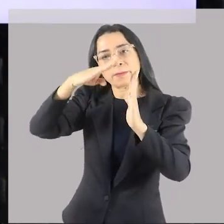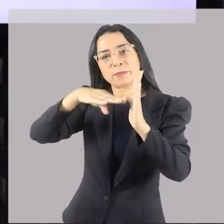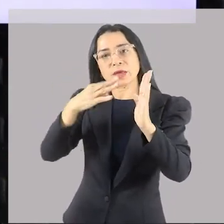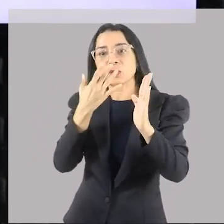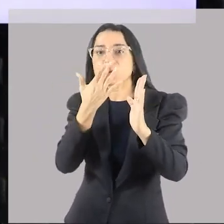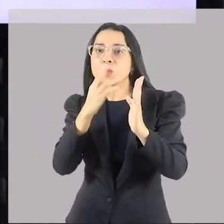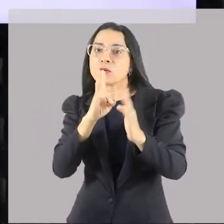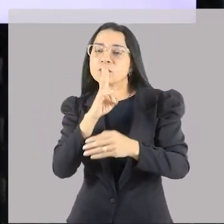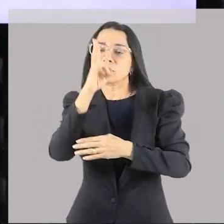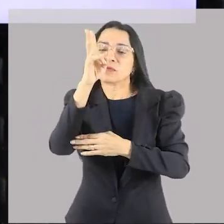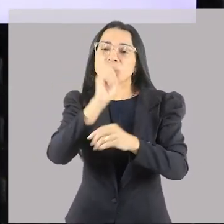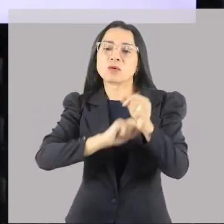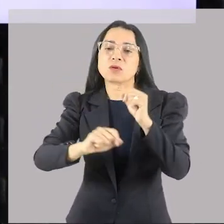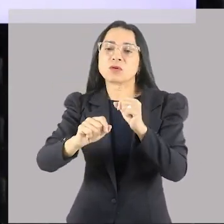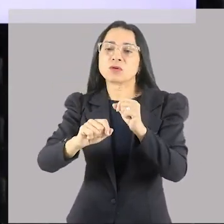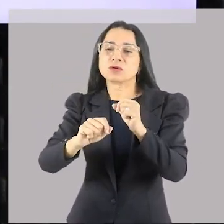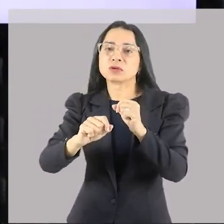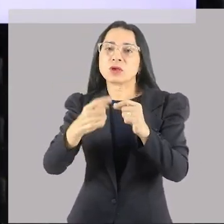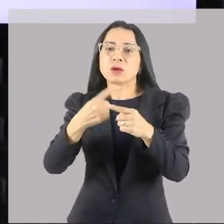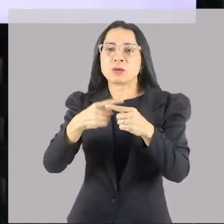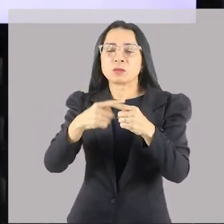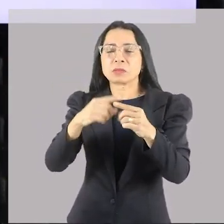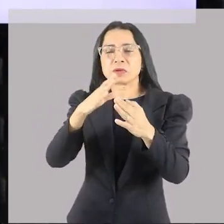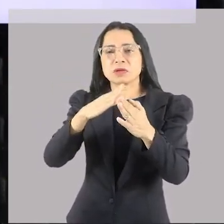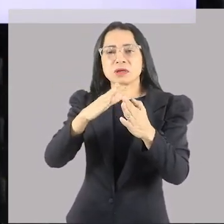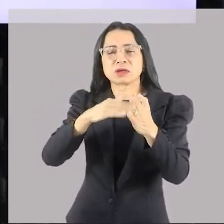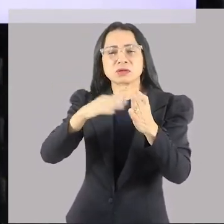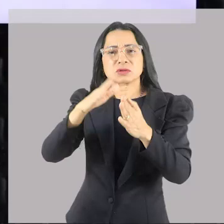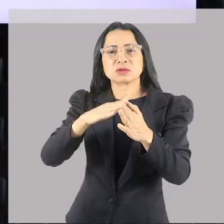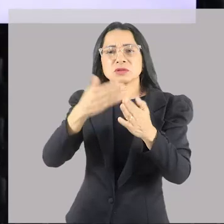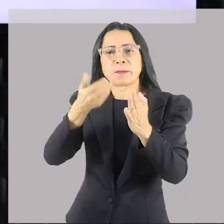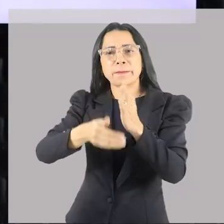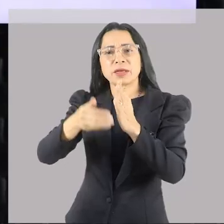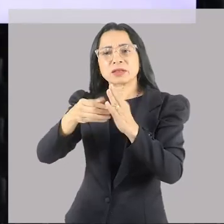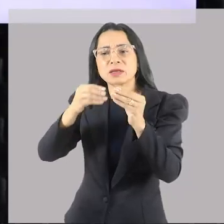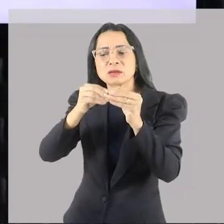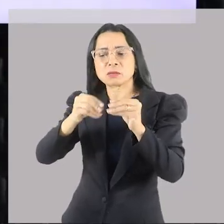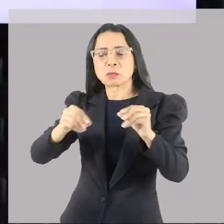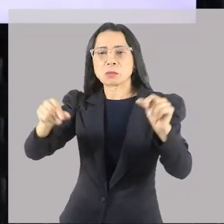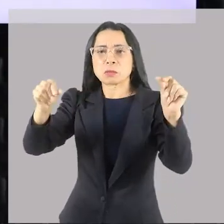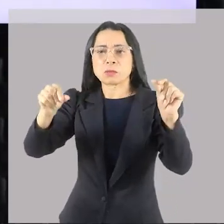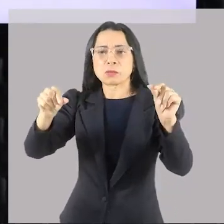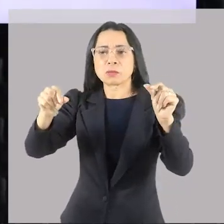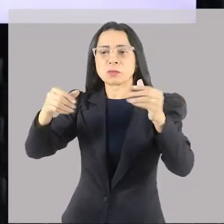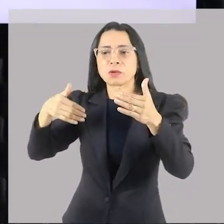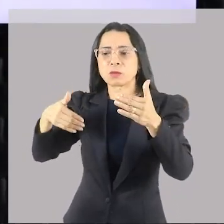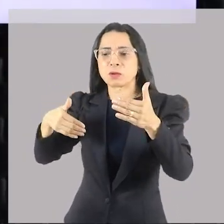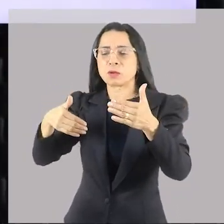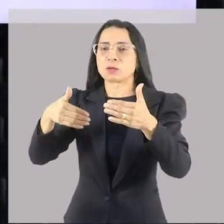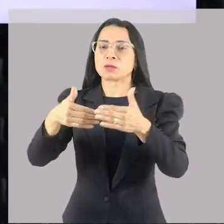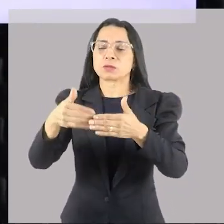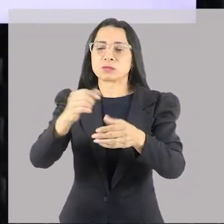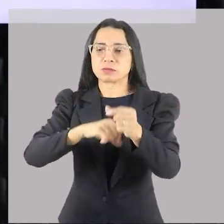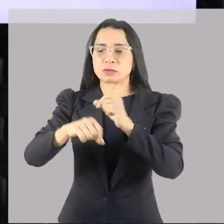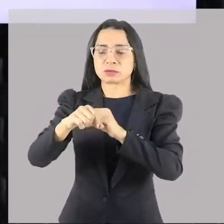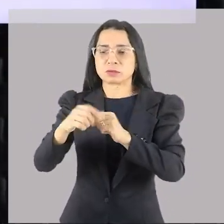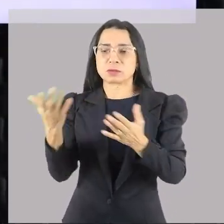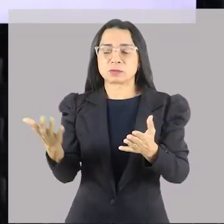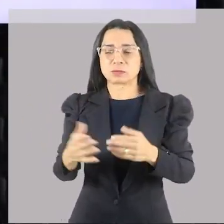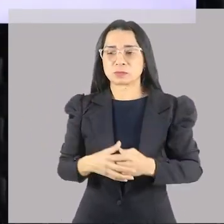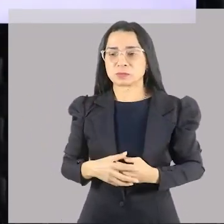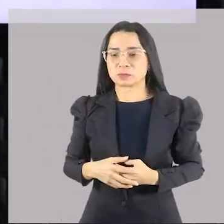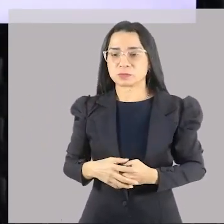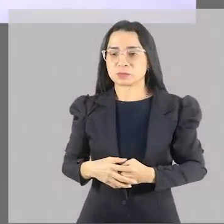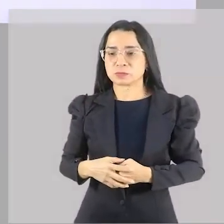Por quê? Porque essa tinta foi se perdendo ao longo do tempo. Então você tem estátuas hoje que são só de mármore ou de bronze, mas elas tinham camadas, principalmente de pedra, tinham